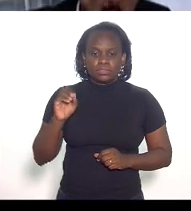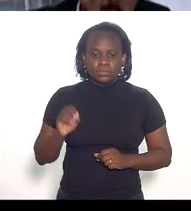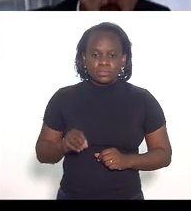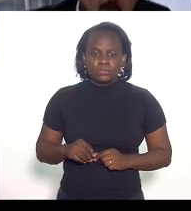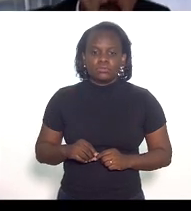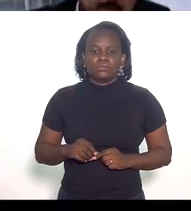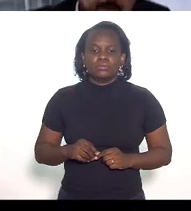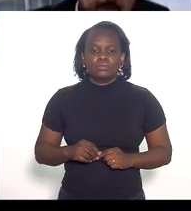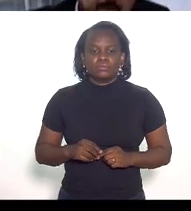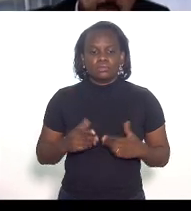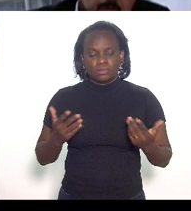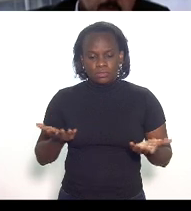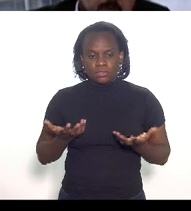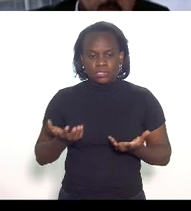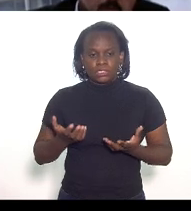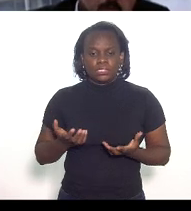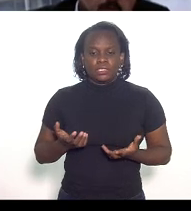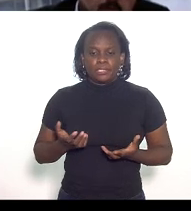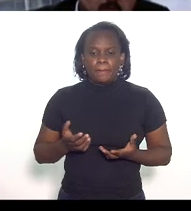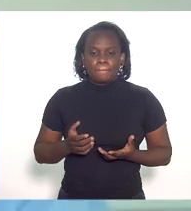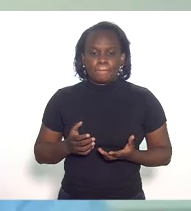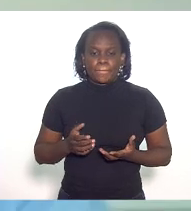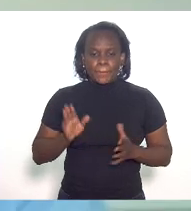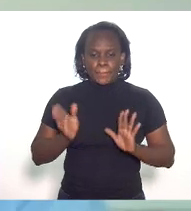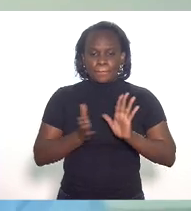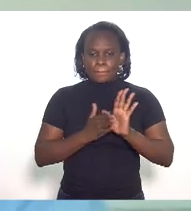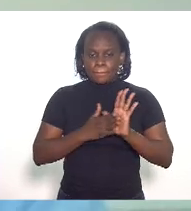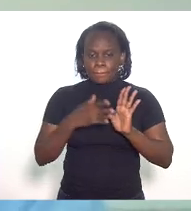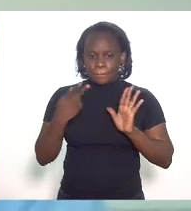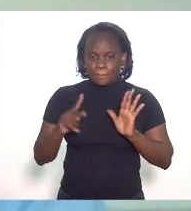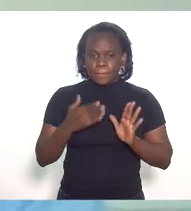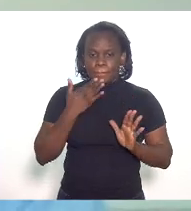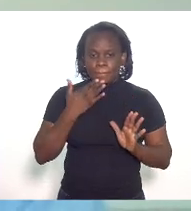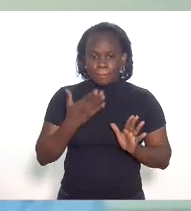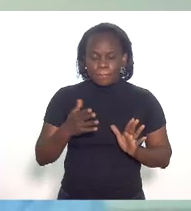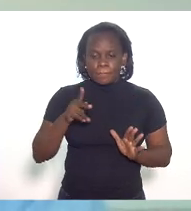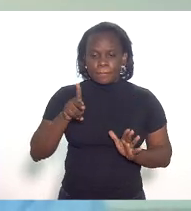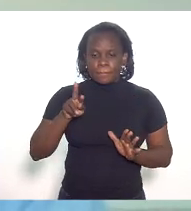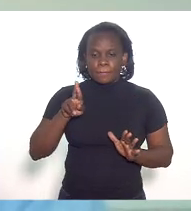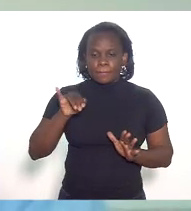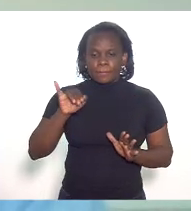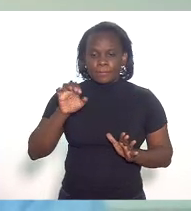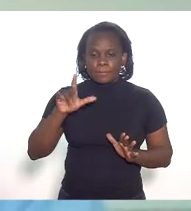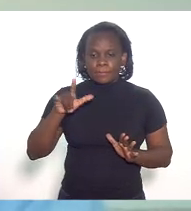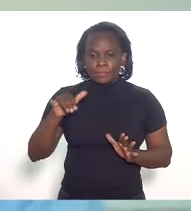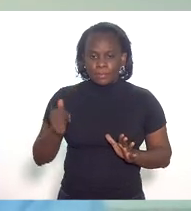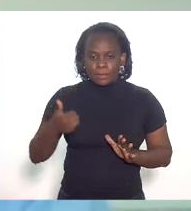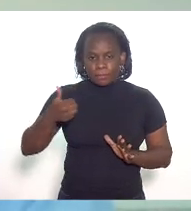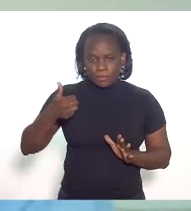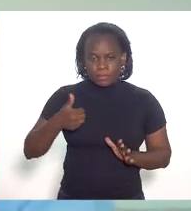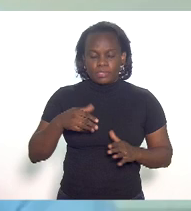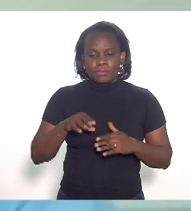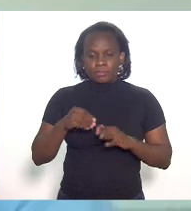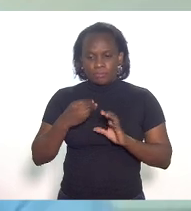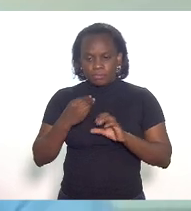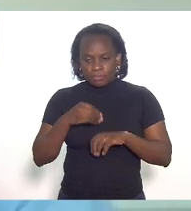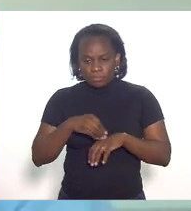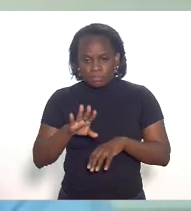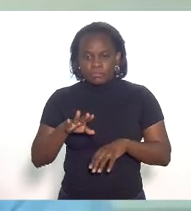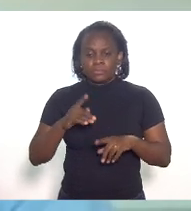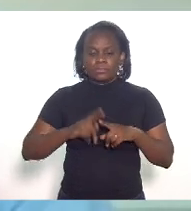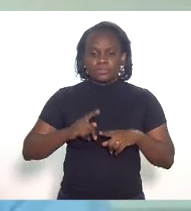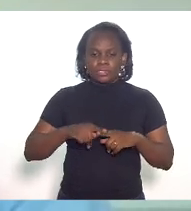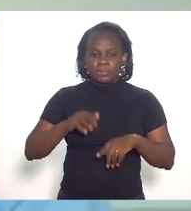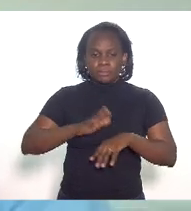queria já na proposta de vossa excelência solicitar a Priscila que faça o primeiro encaminhamento eu acho que a gente